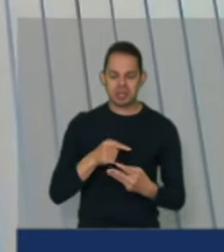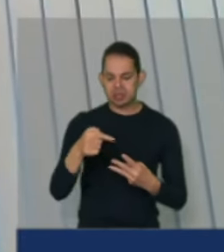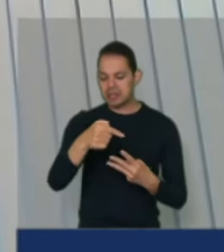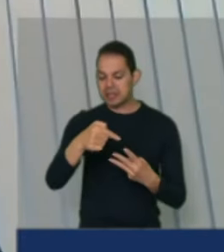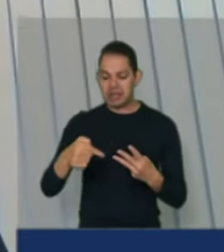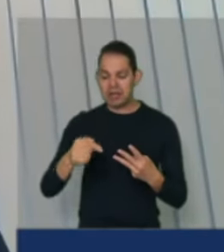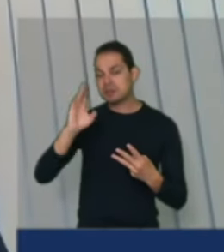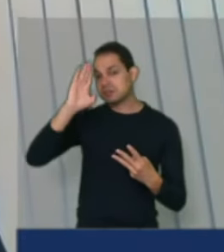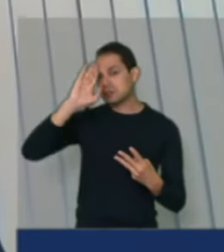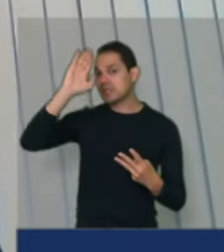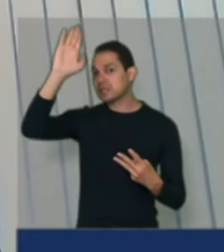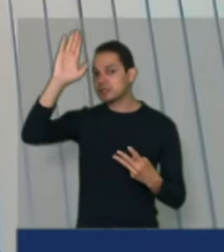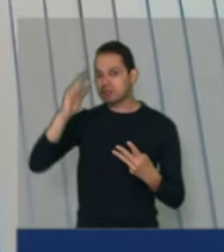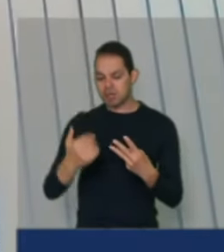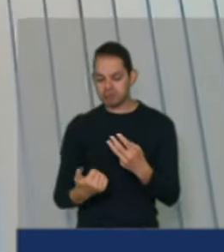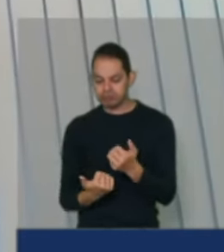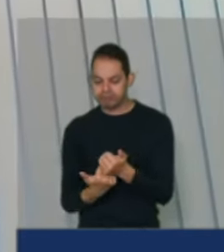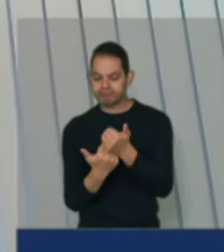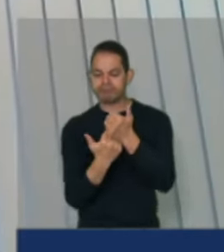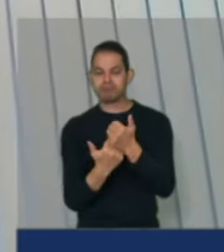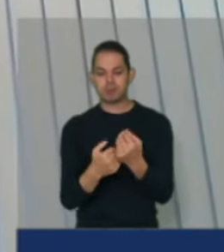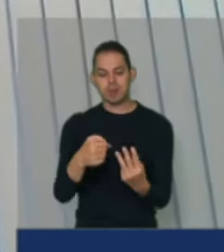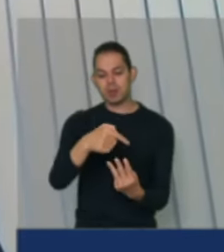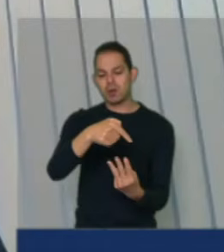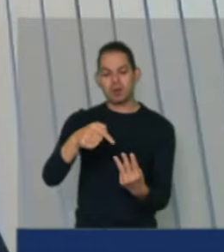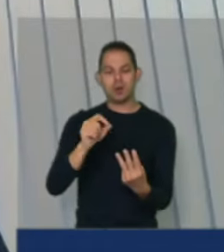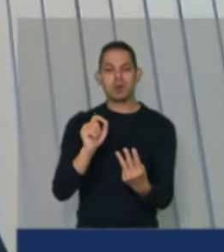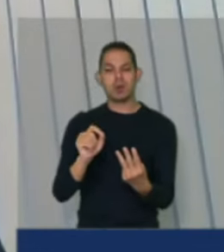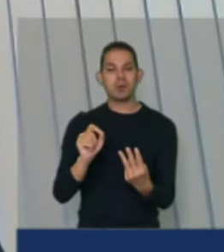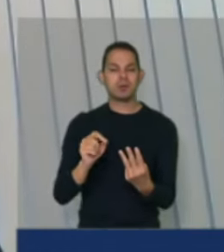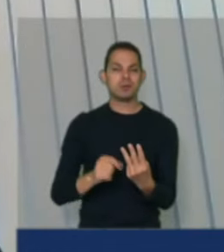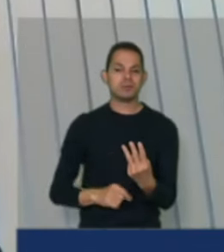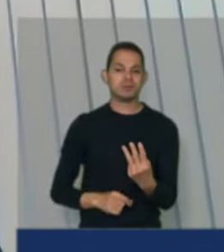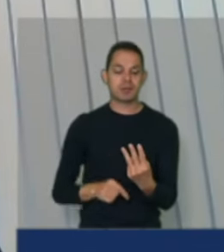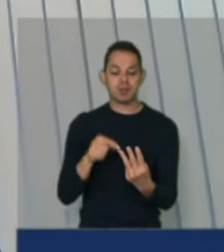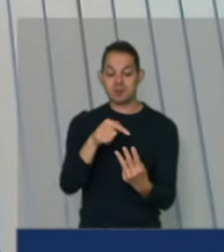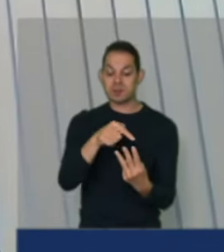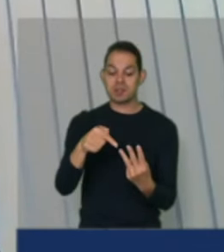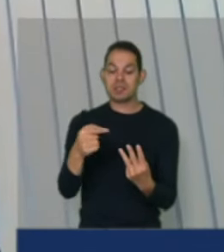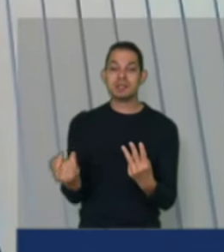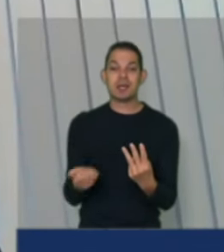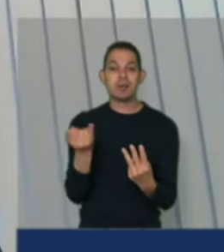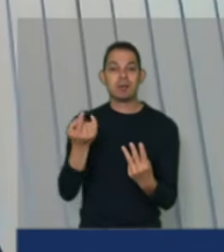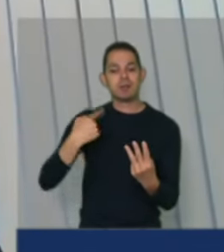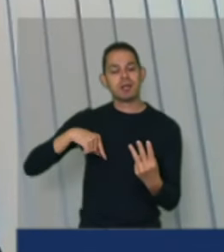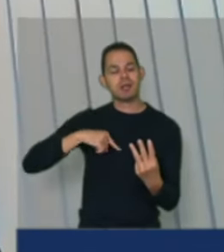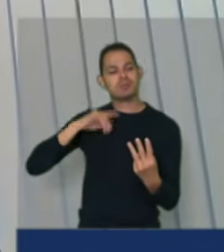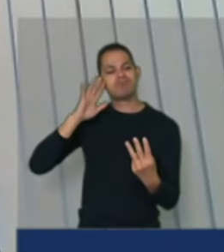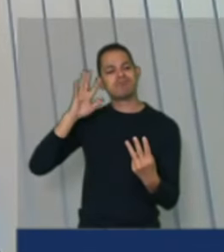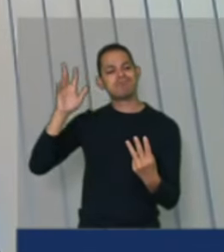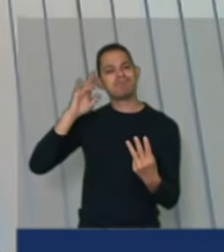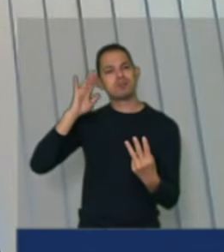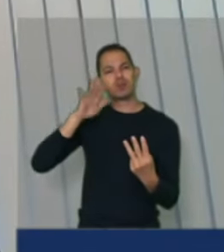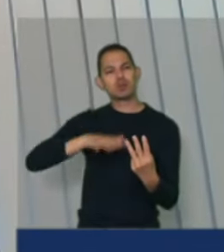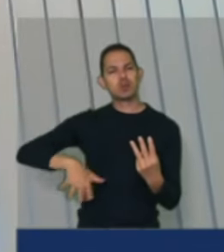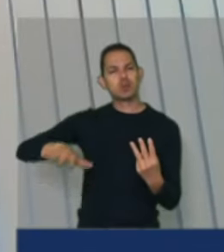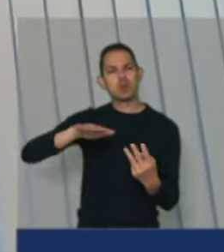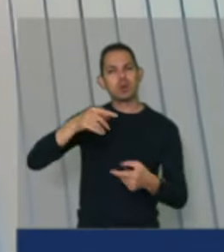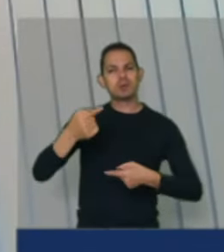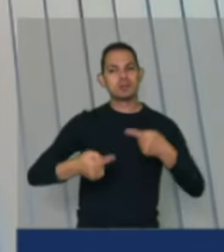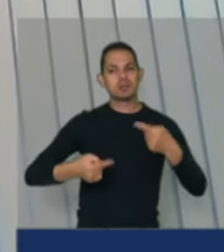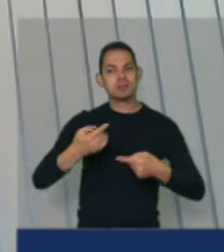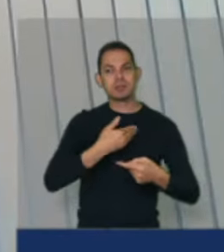de sustentação que seriam fundamentais para refletir em todas as políticas públicas